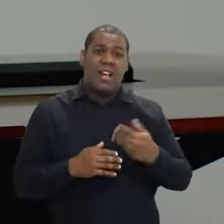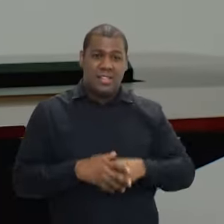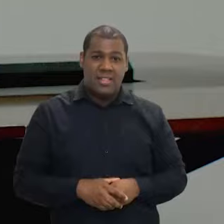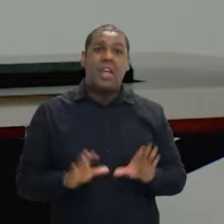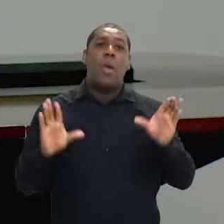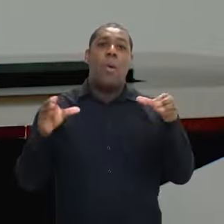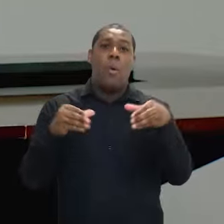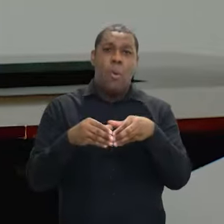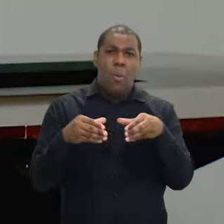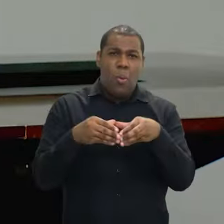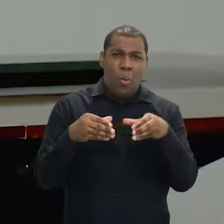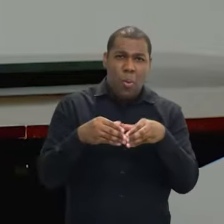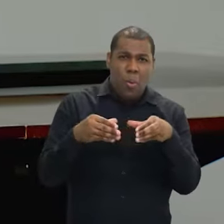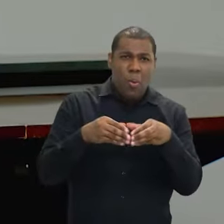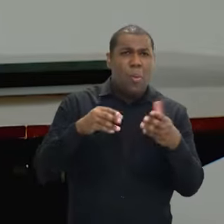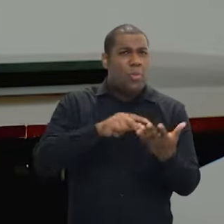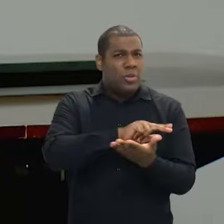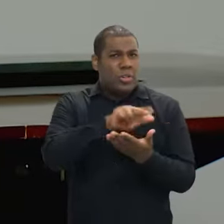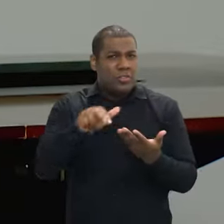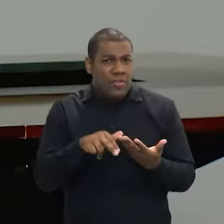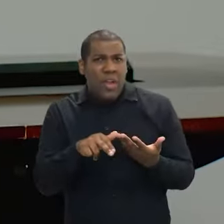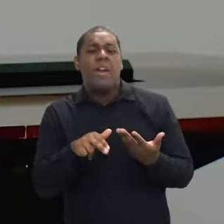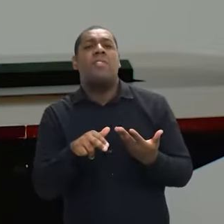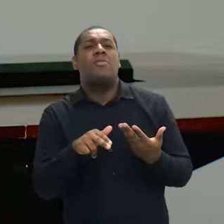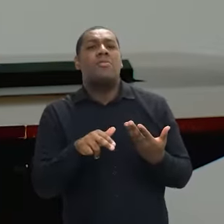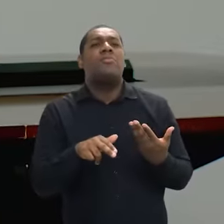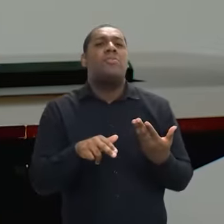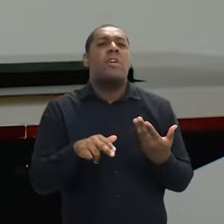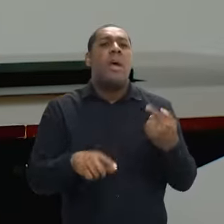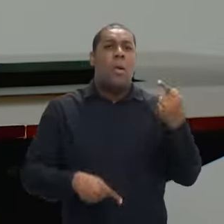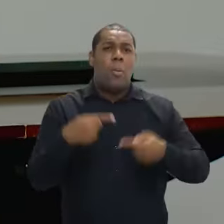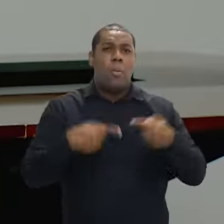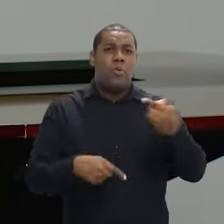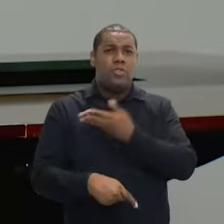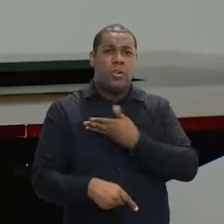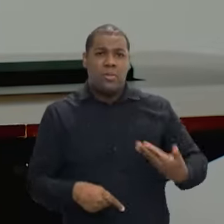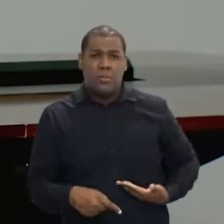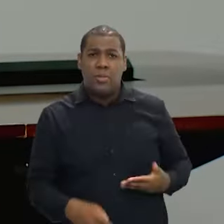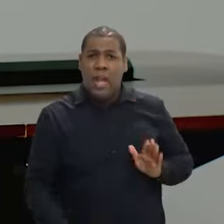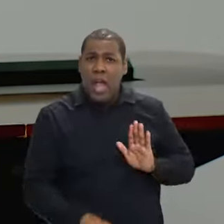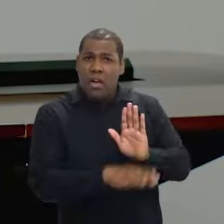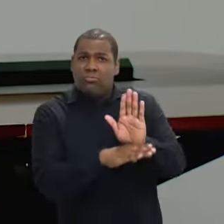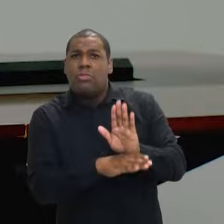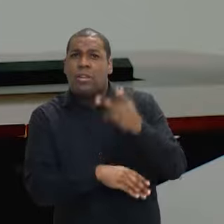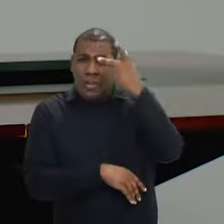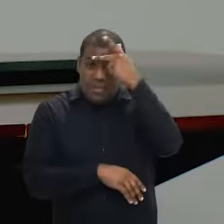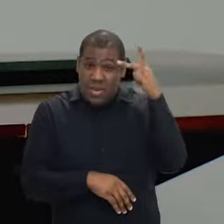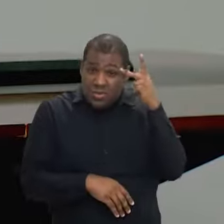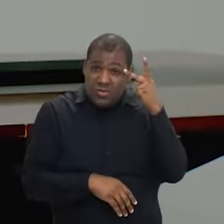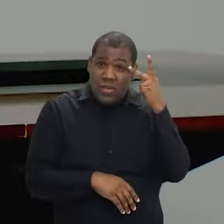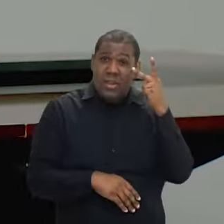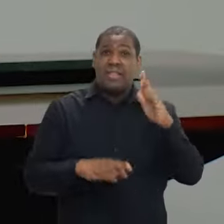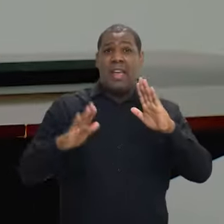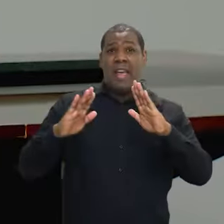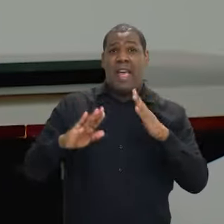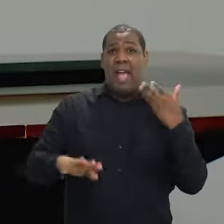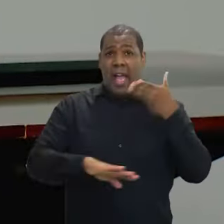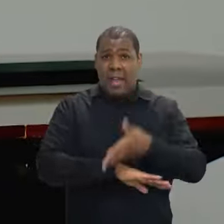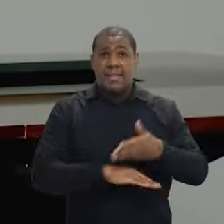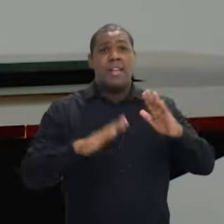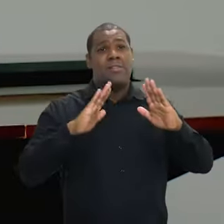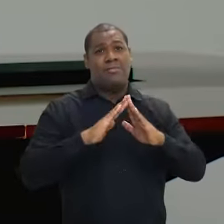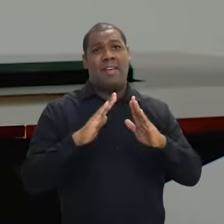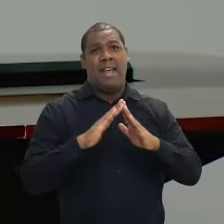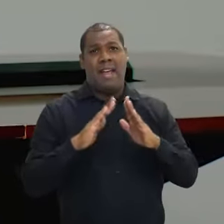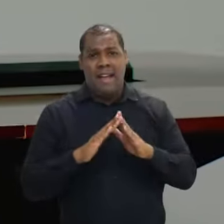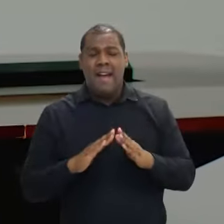atender e orientar as políticas para que essa população se sustente na condição de morar, na condição de ter